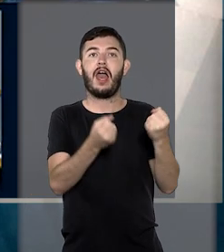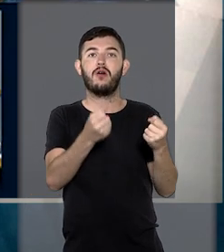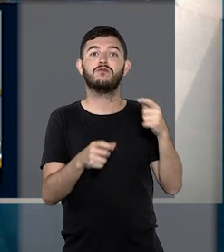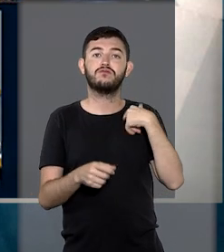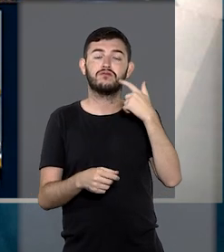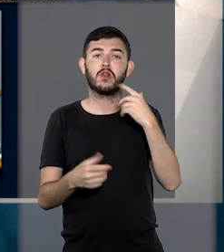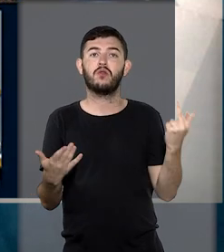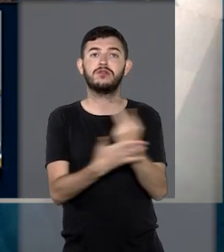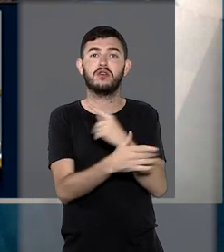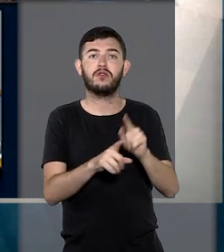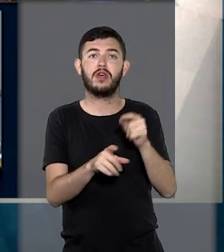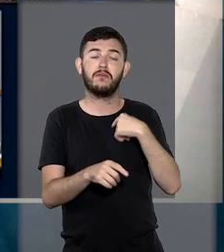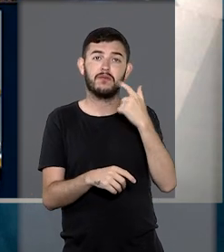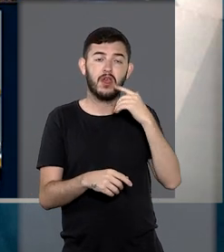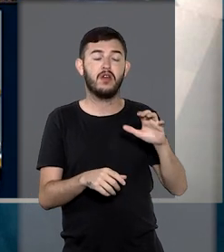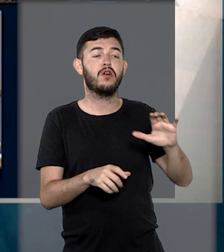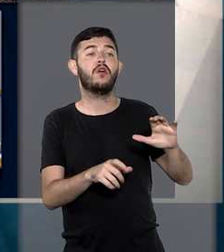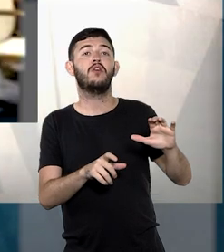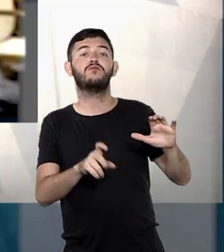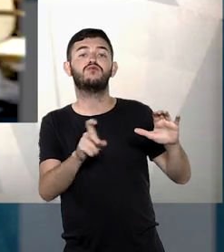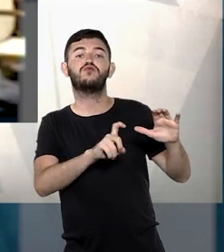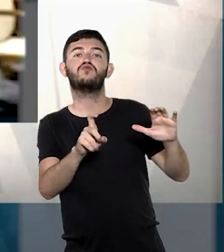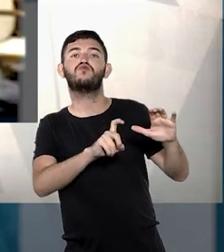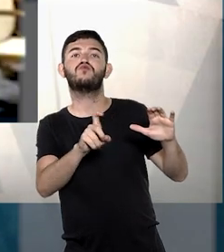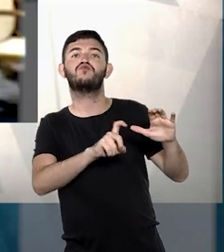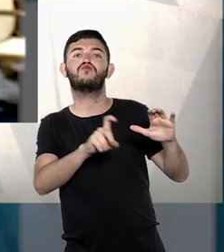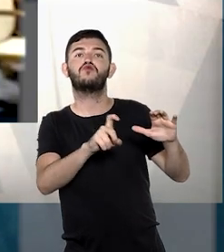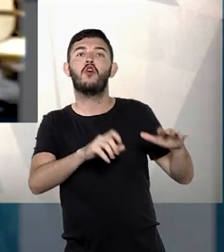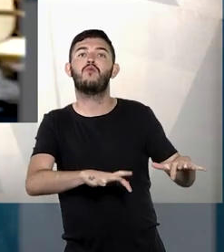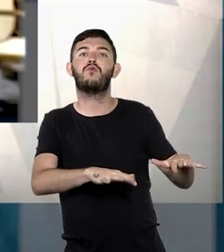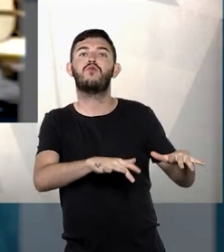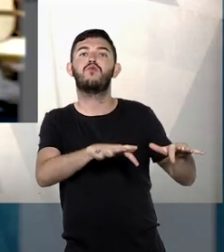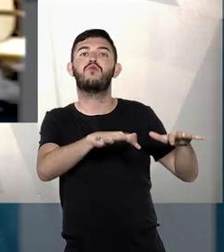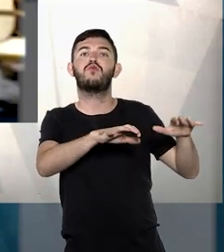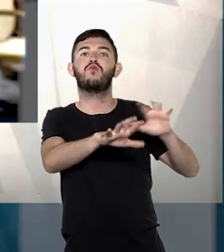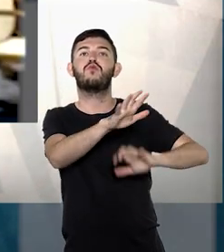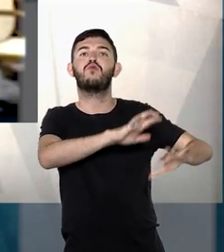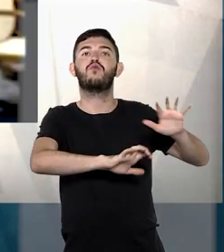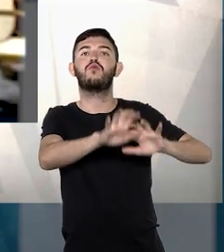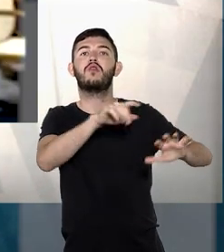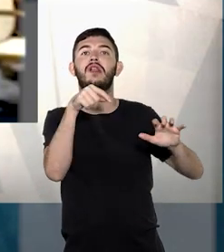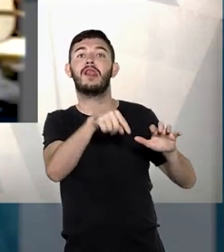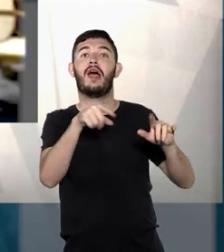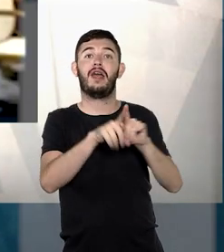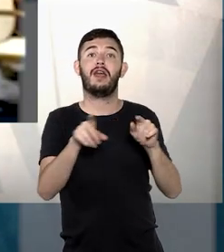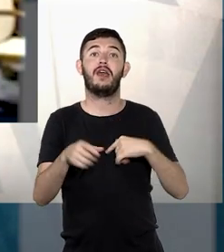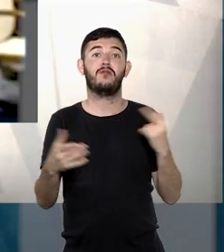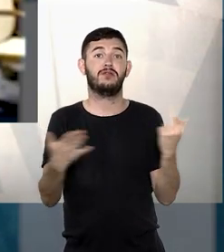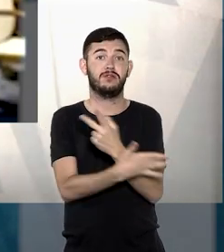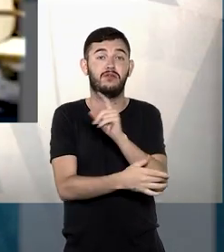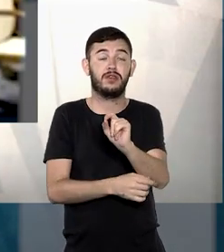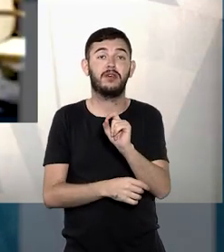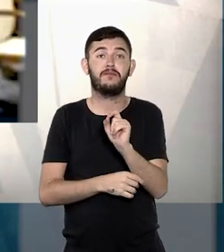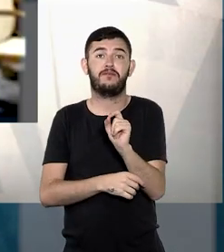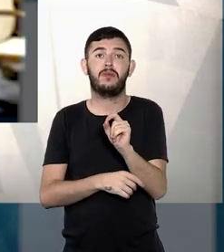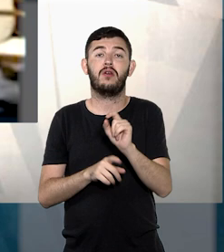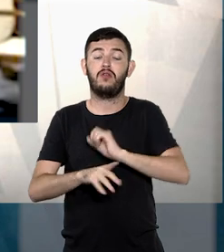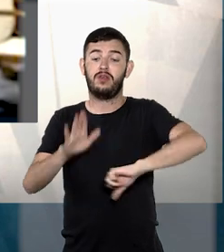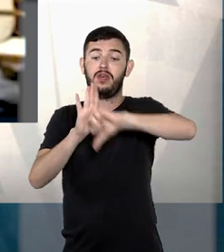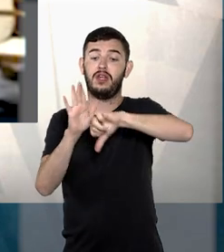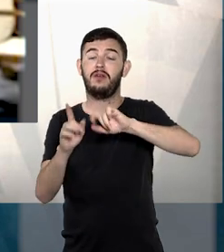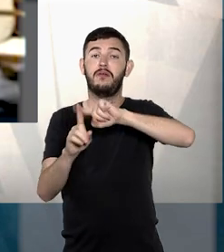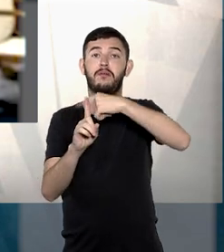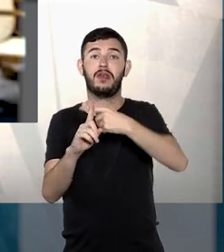ficou preenchida por uma densa fumaça química. Desta forma, o ministro concluiu que, em razão da gravidade do crime e das indicadas